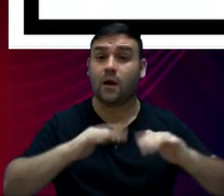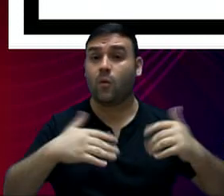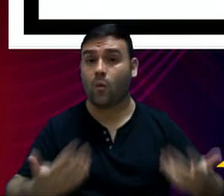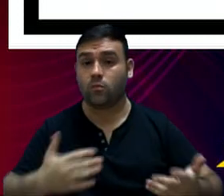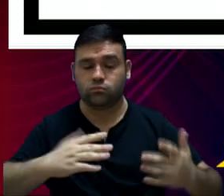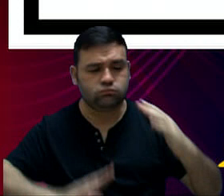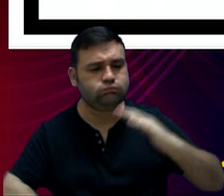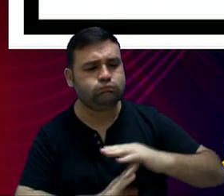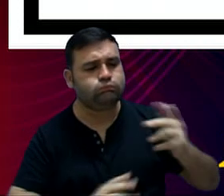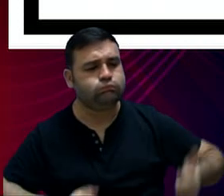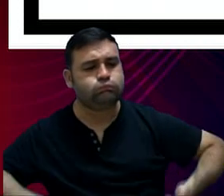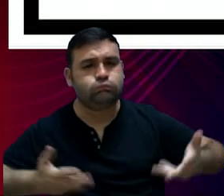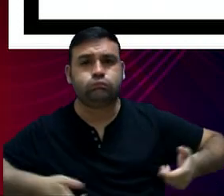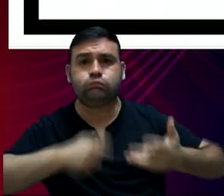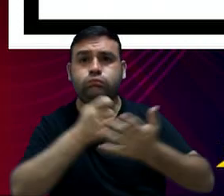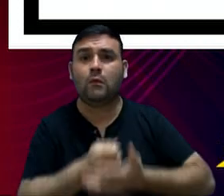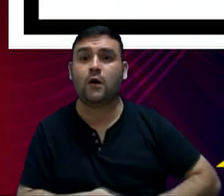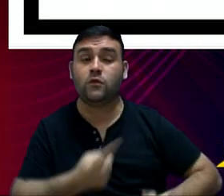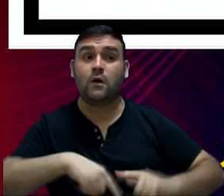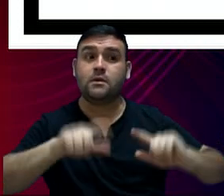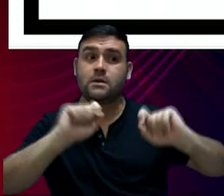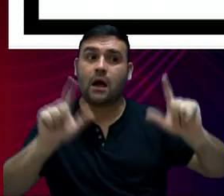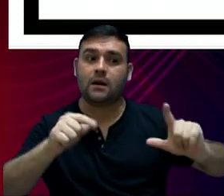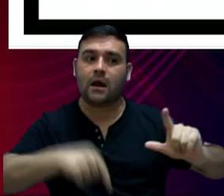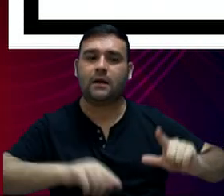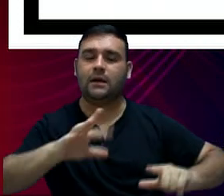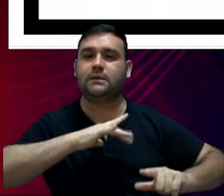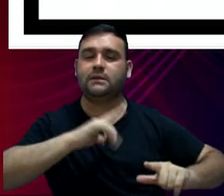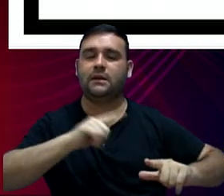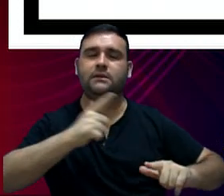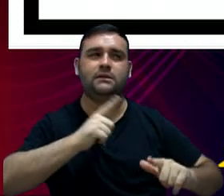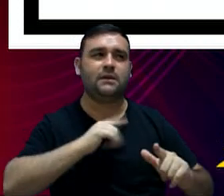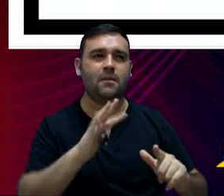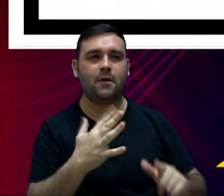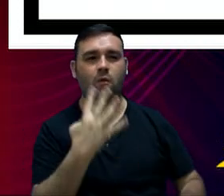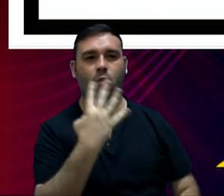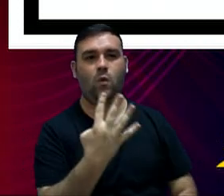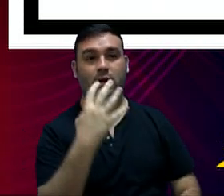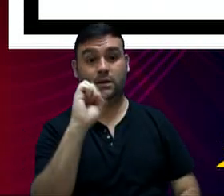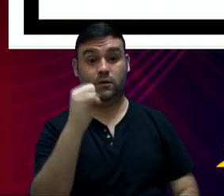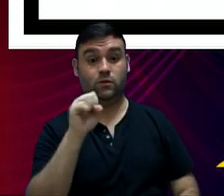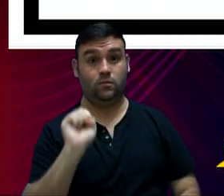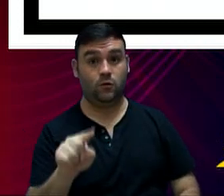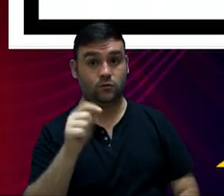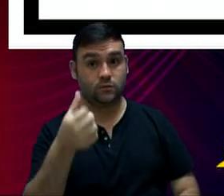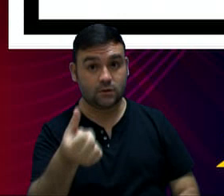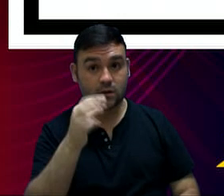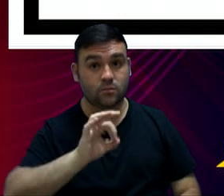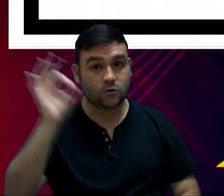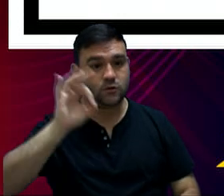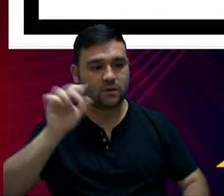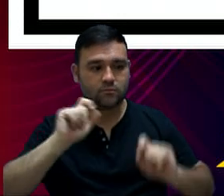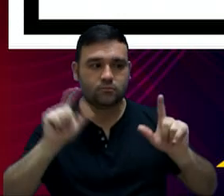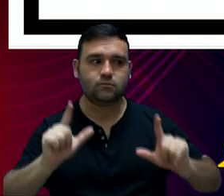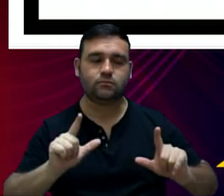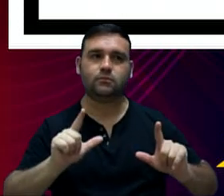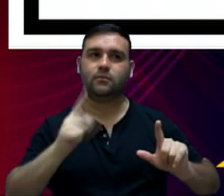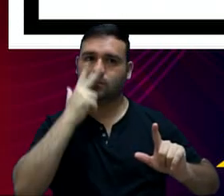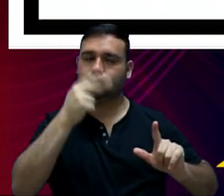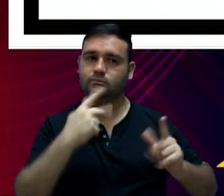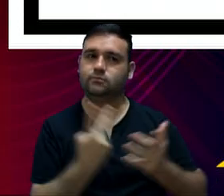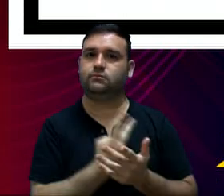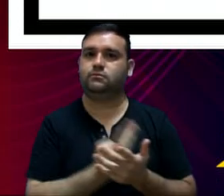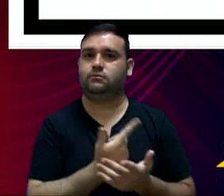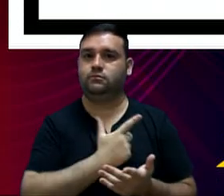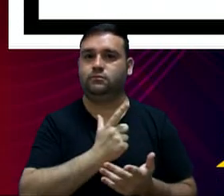O limite de alerta é quando o município alcança R$ 48,6,00 da receita corrente líquida.